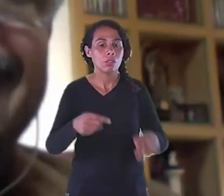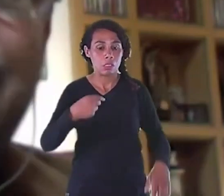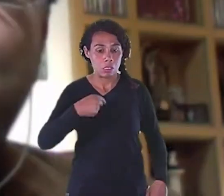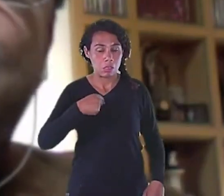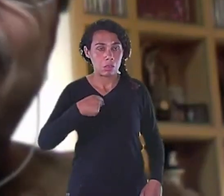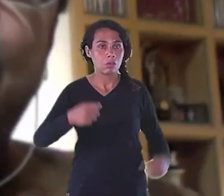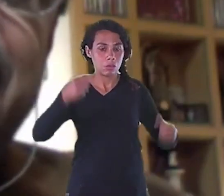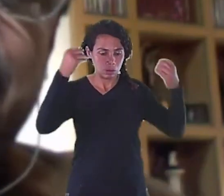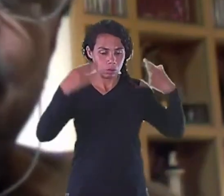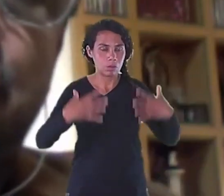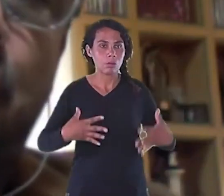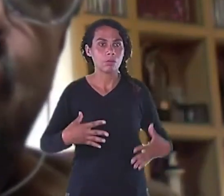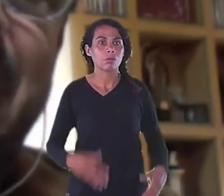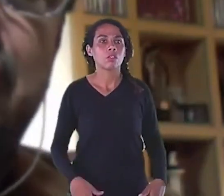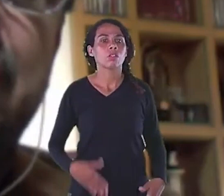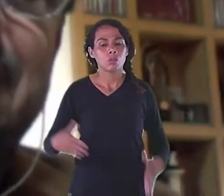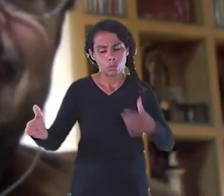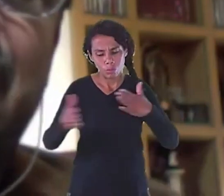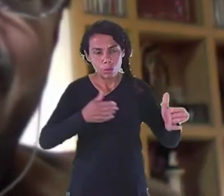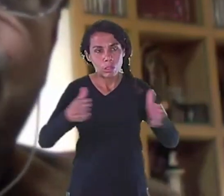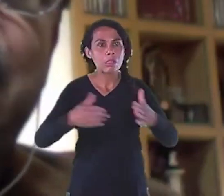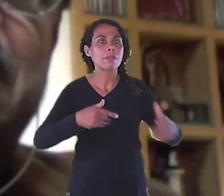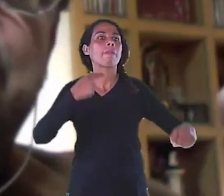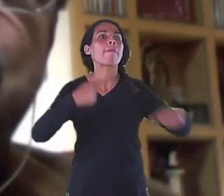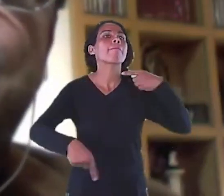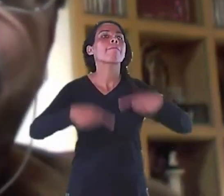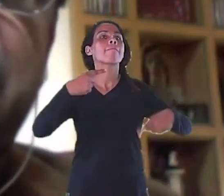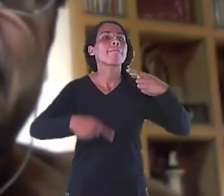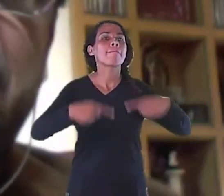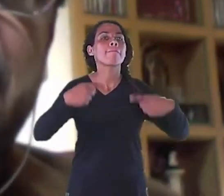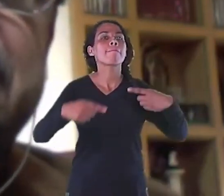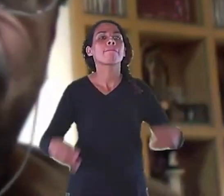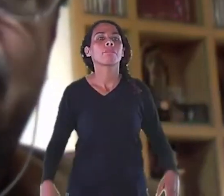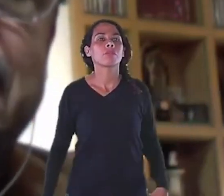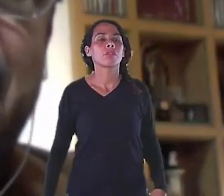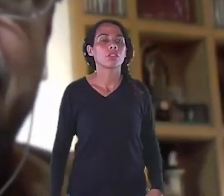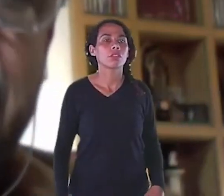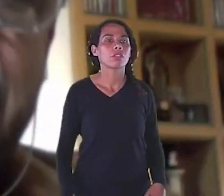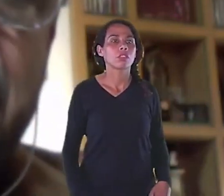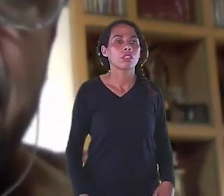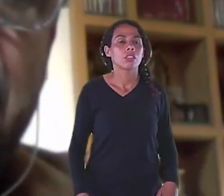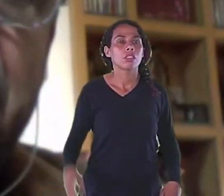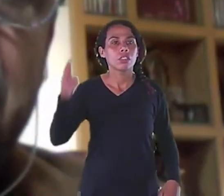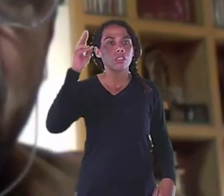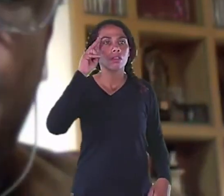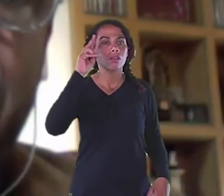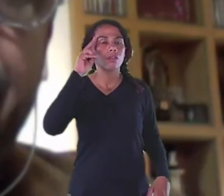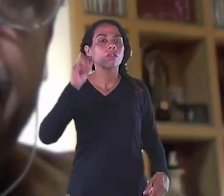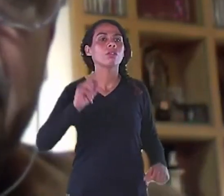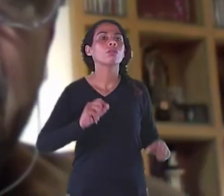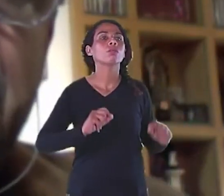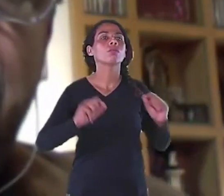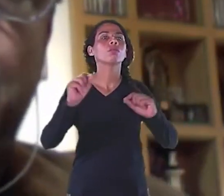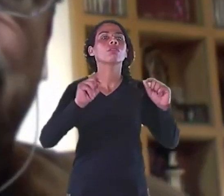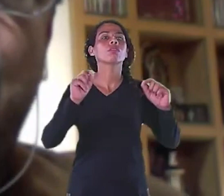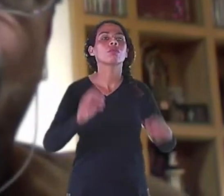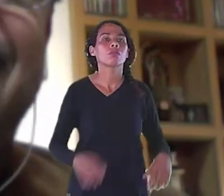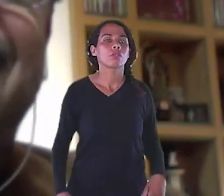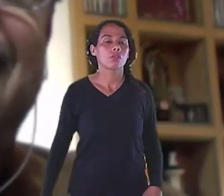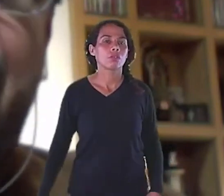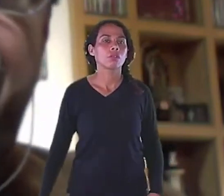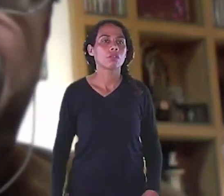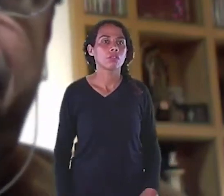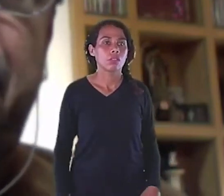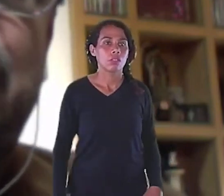E quando eu retornei Do meu doutorado Estava coincidindo Com o processo De eleição Na universidade Na UENG E o